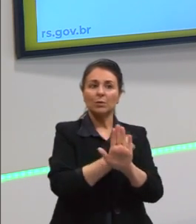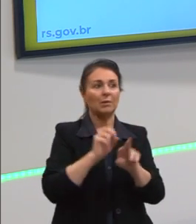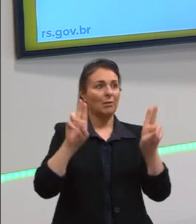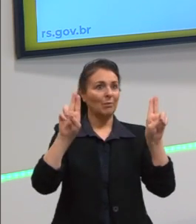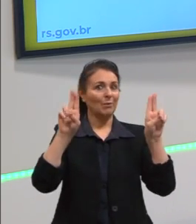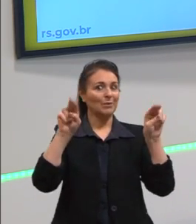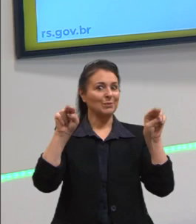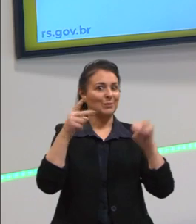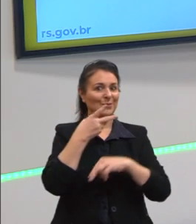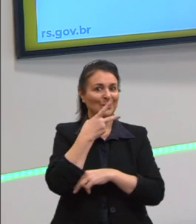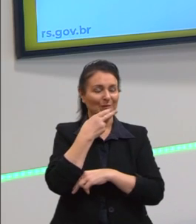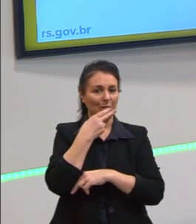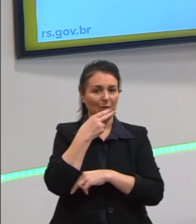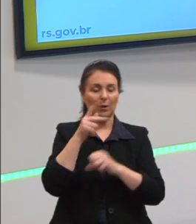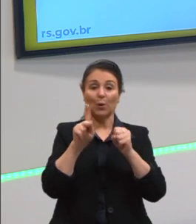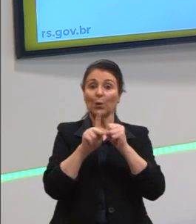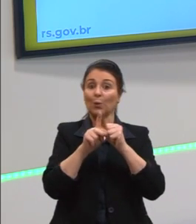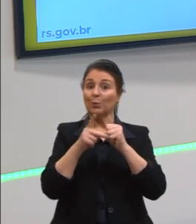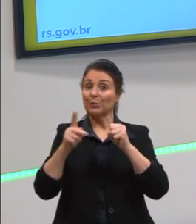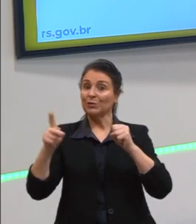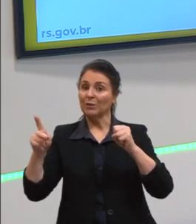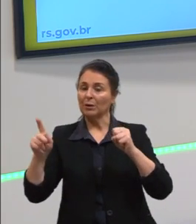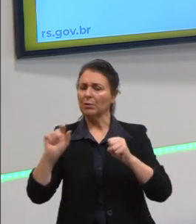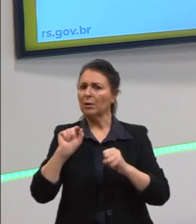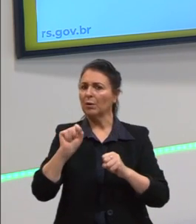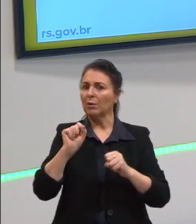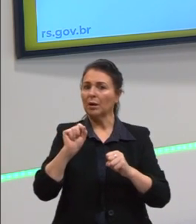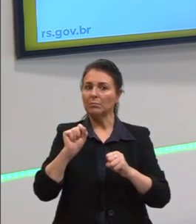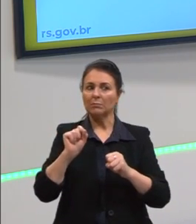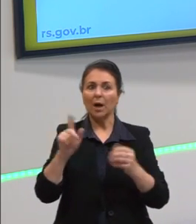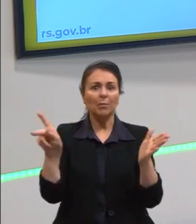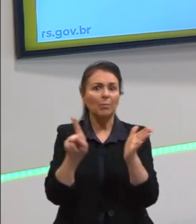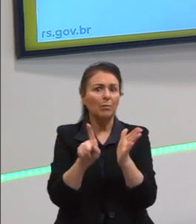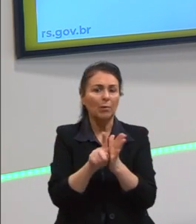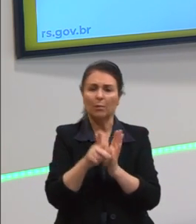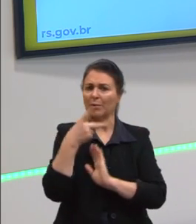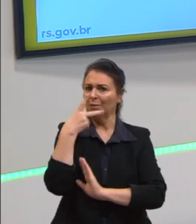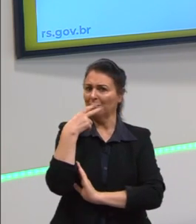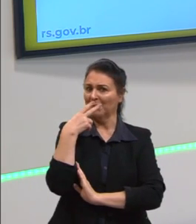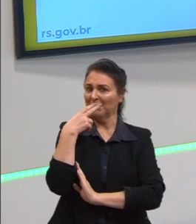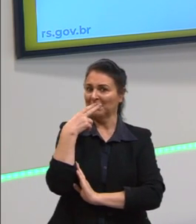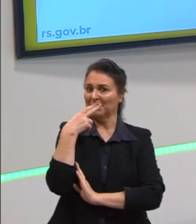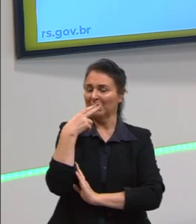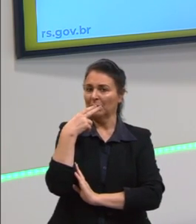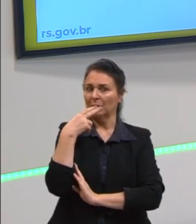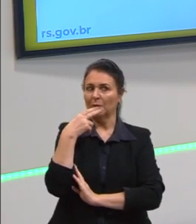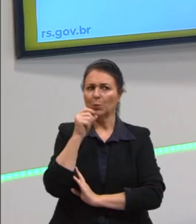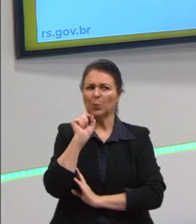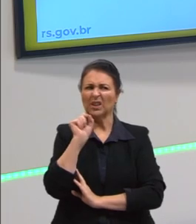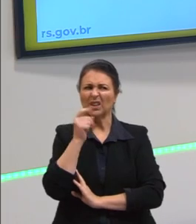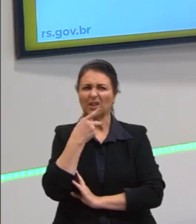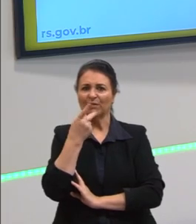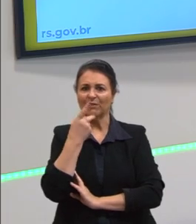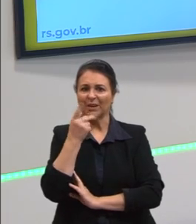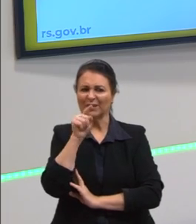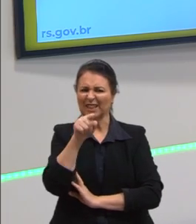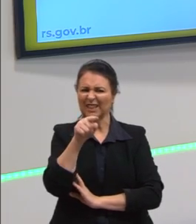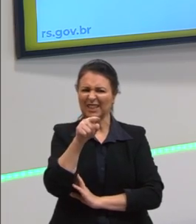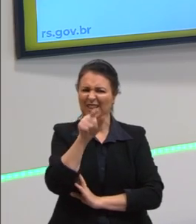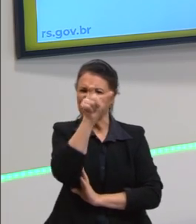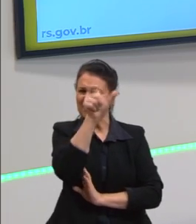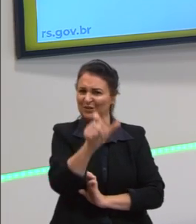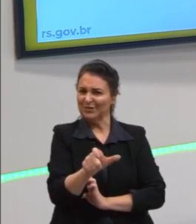fofoca. O predicado seria a fofoca em si. É o que eu falo sobre esse sujeito.